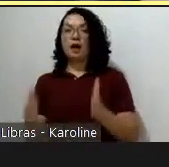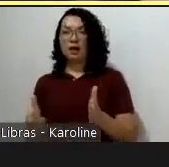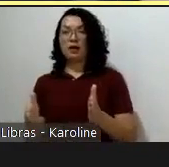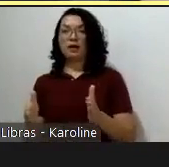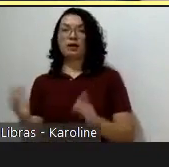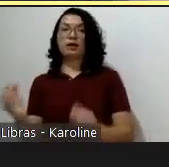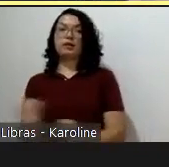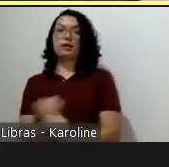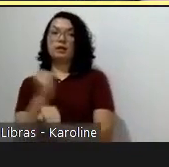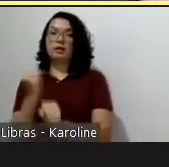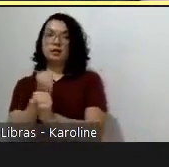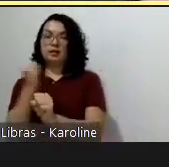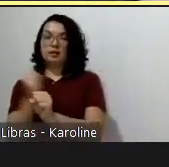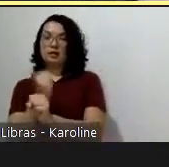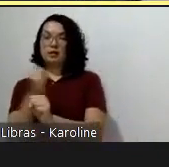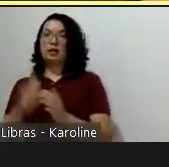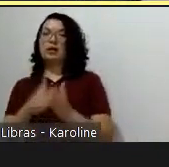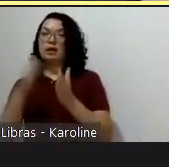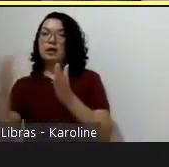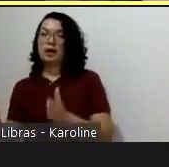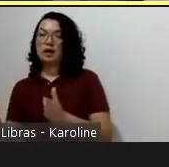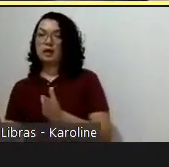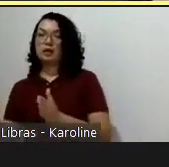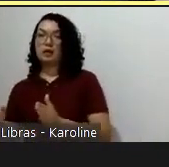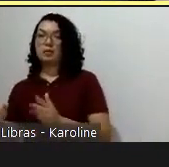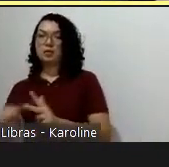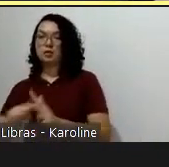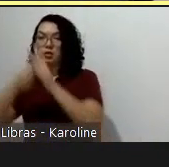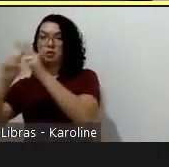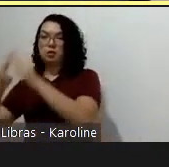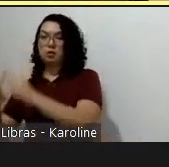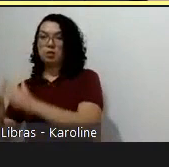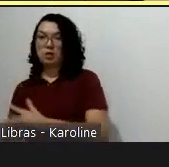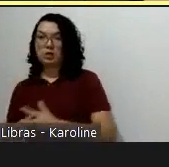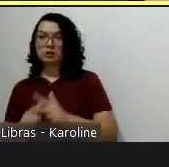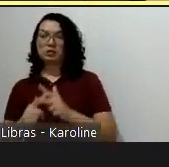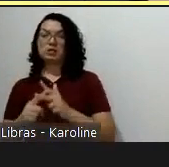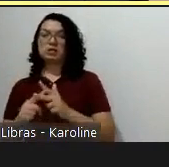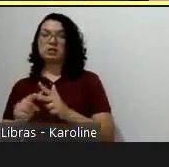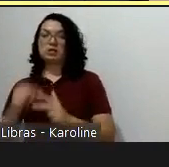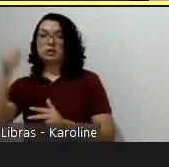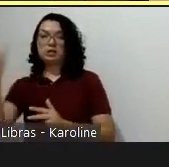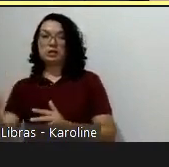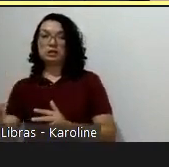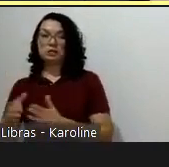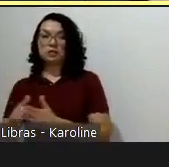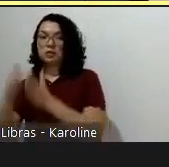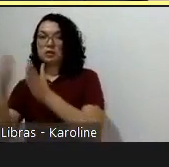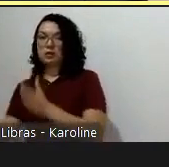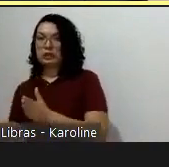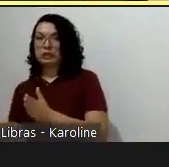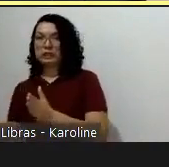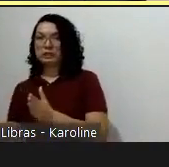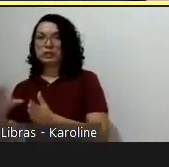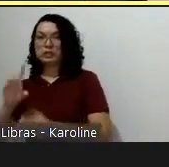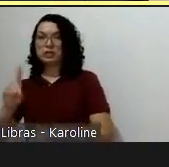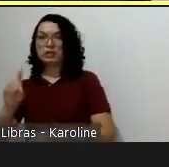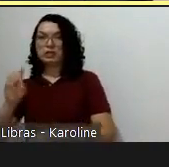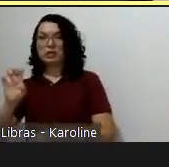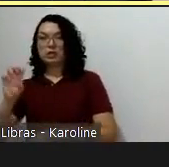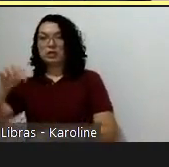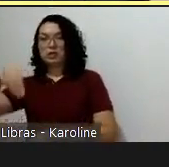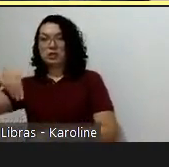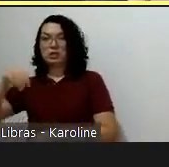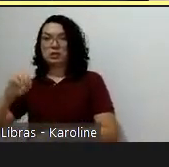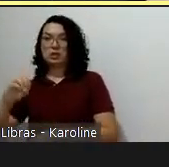construção, etapa de manutenção e de demolição. Acho que vocês conseguem imaginar que eu atraí muito ódio em 2018, os alunos fazendo isso,